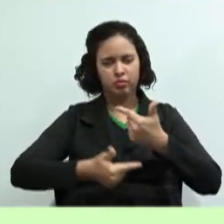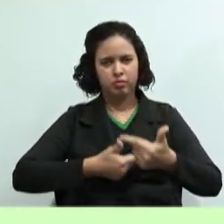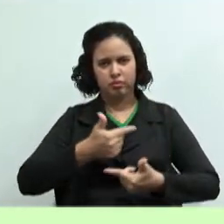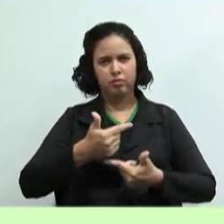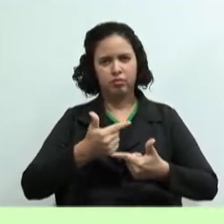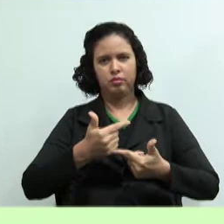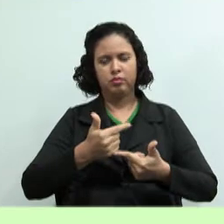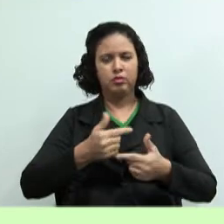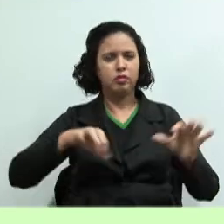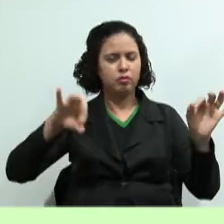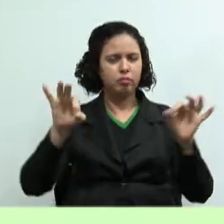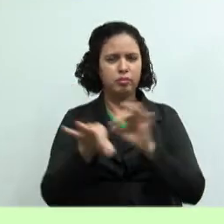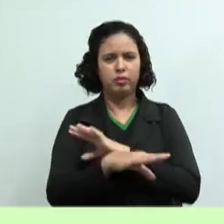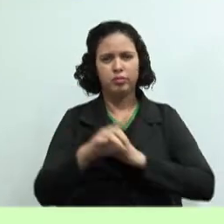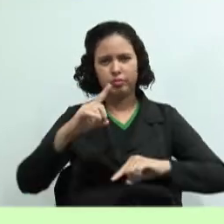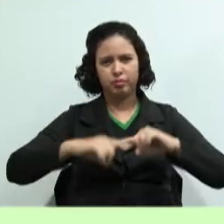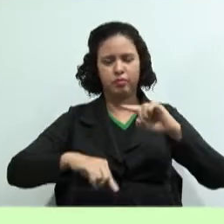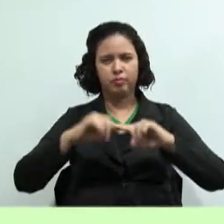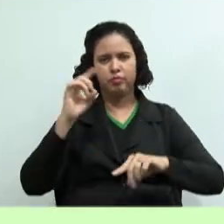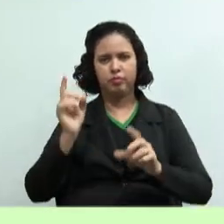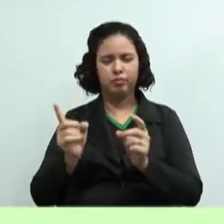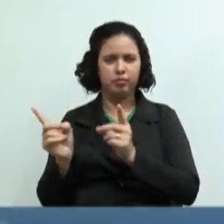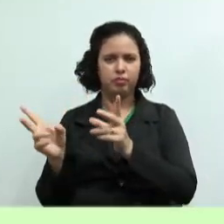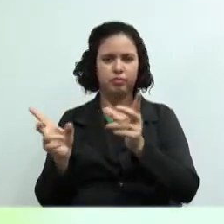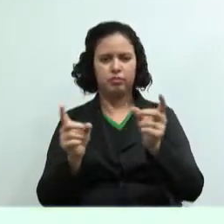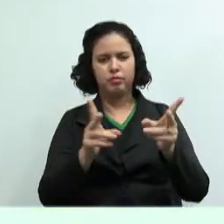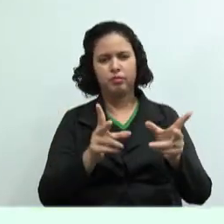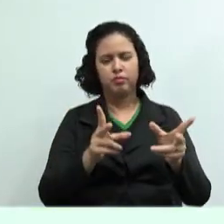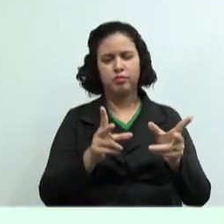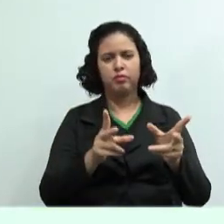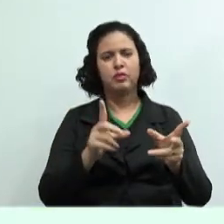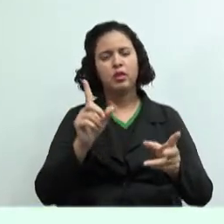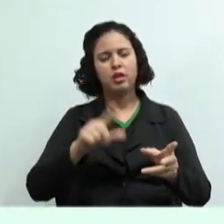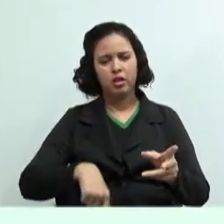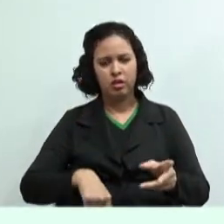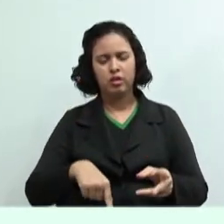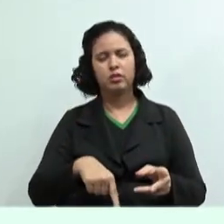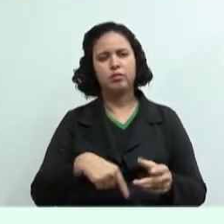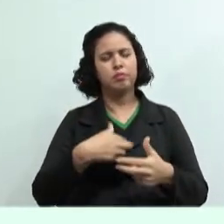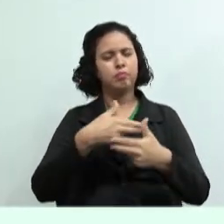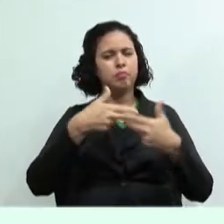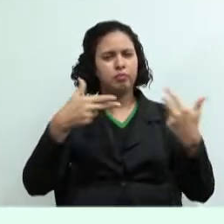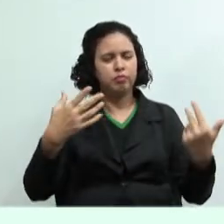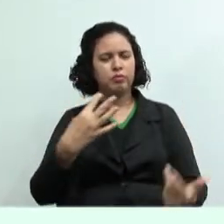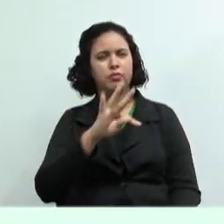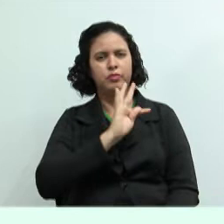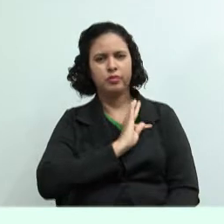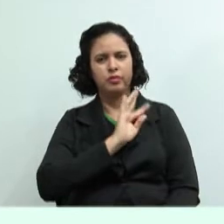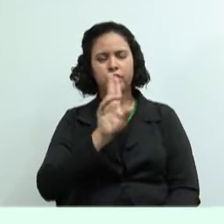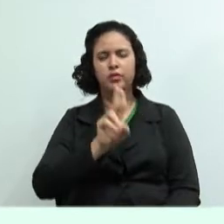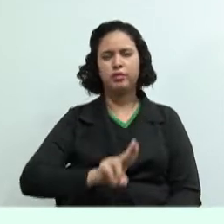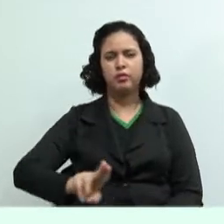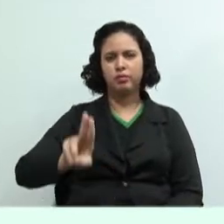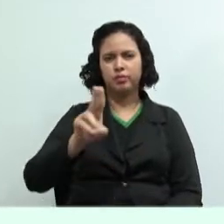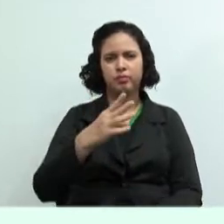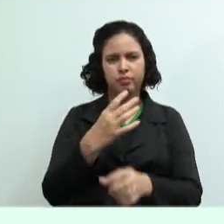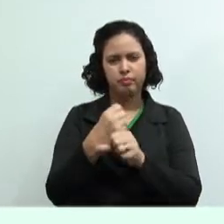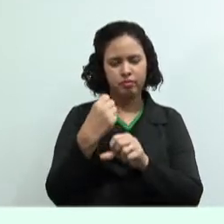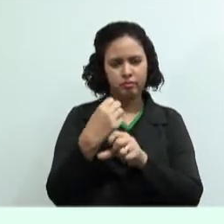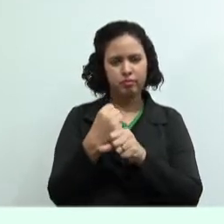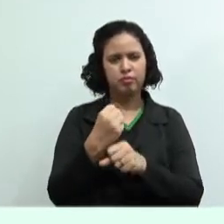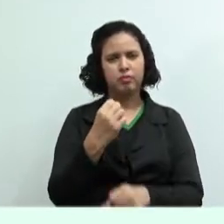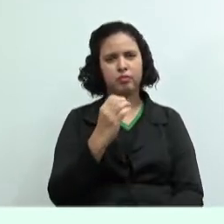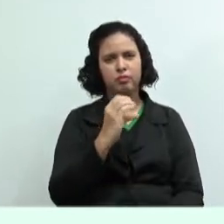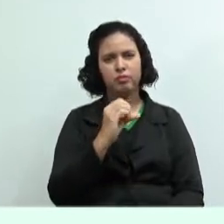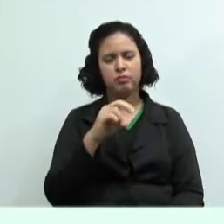deixar o produto pronto para a comercialização. E é através das diversas técnicas utilizadas pela contabilidade de